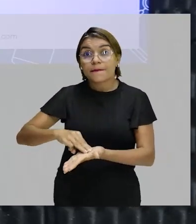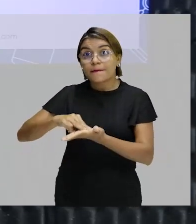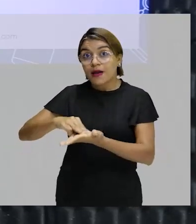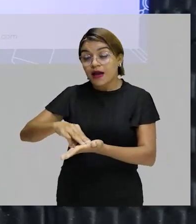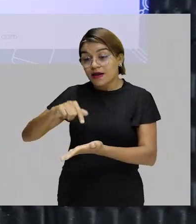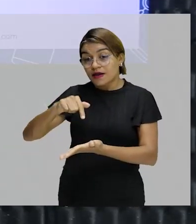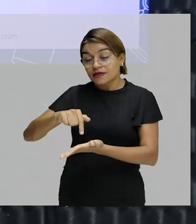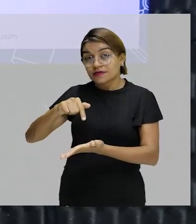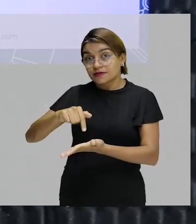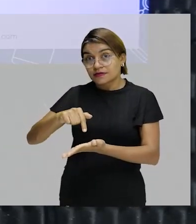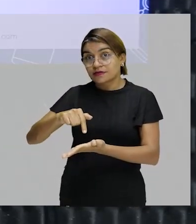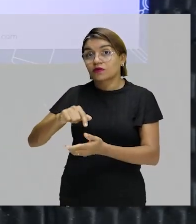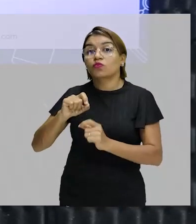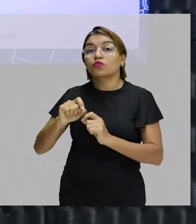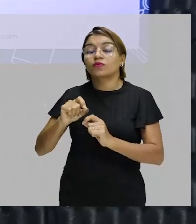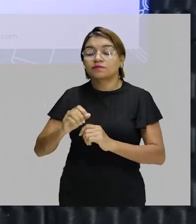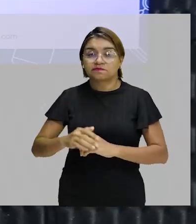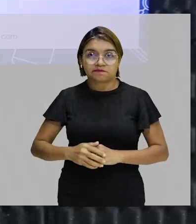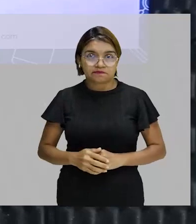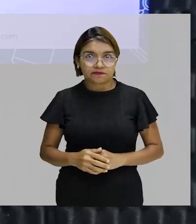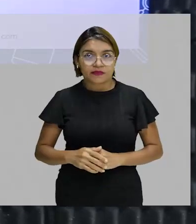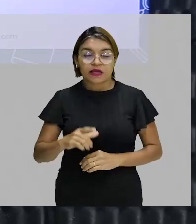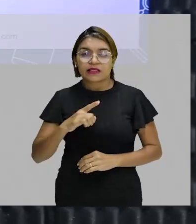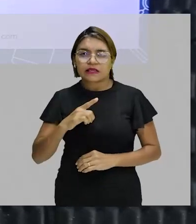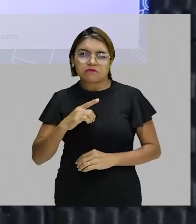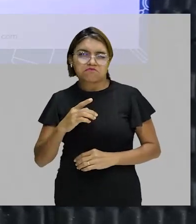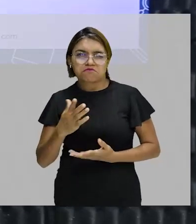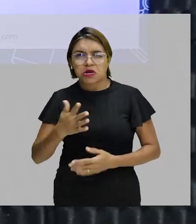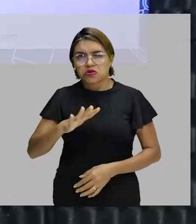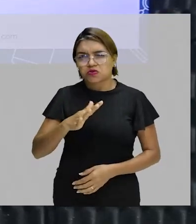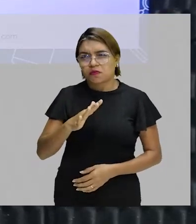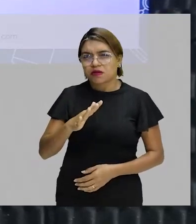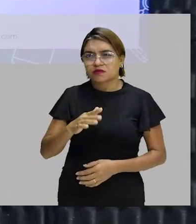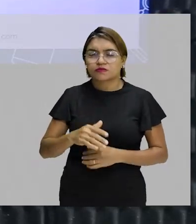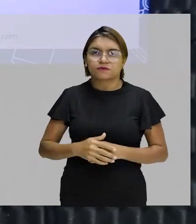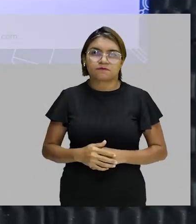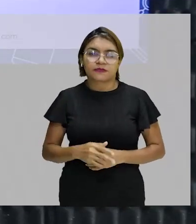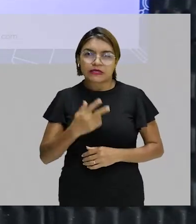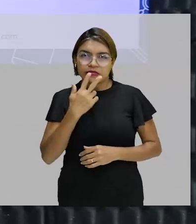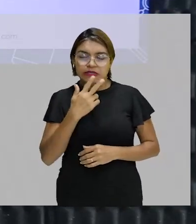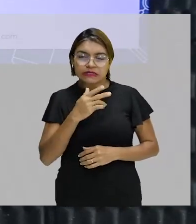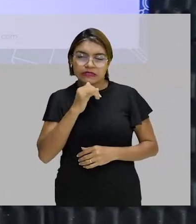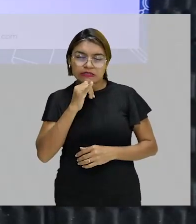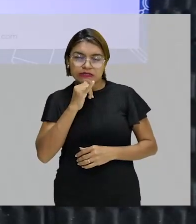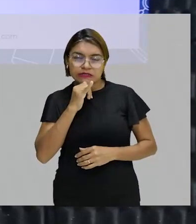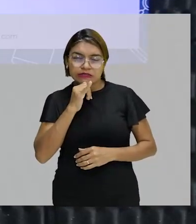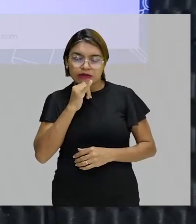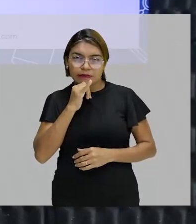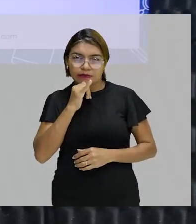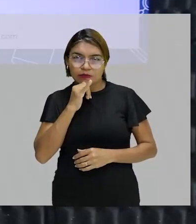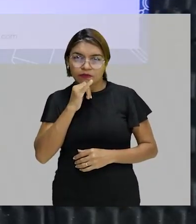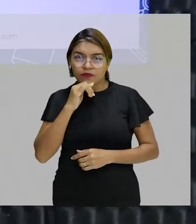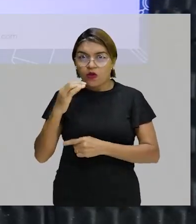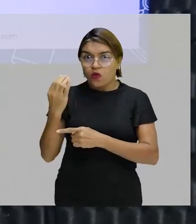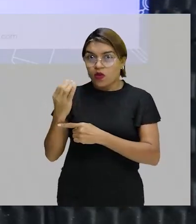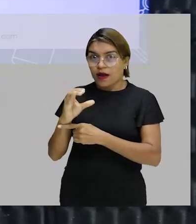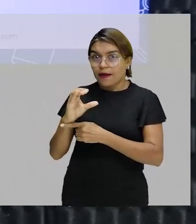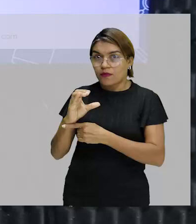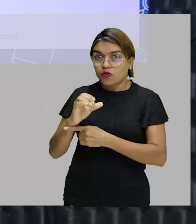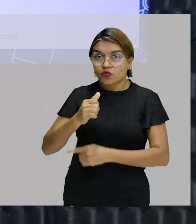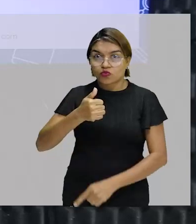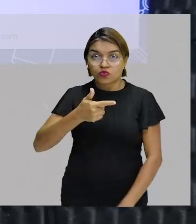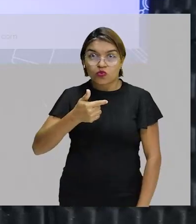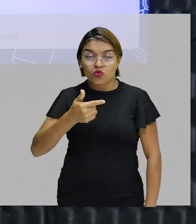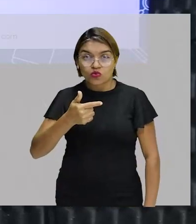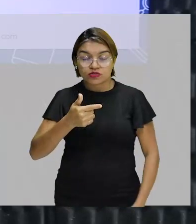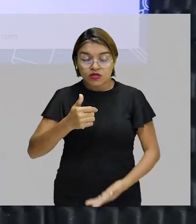Baseado naquela fatia, né? É como se a gente dividisse o carbono 12 em 12